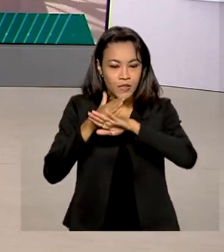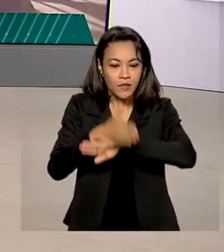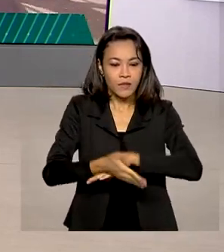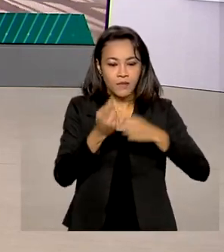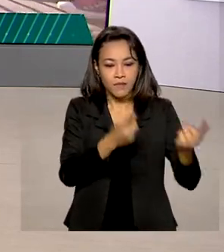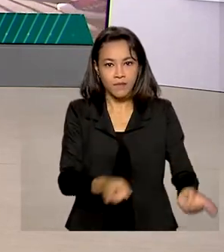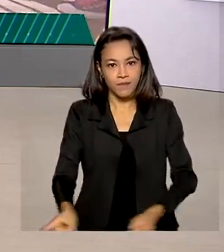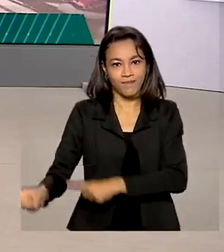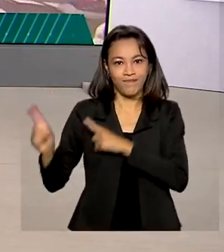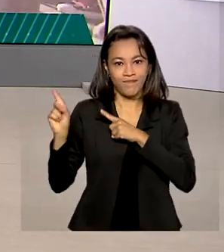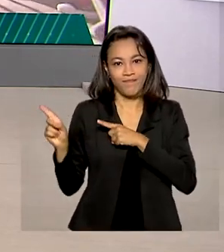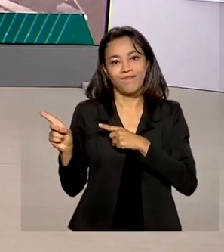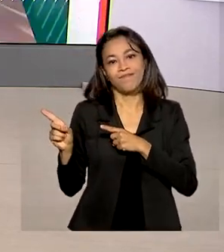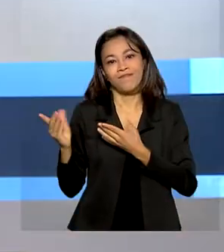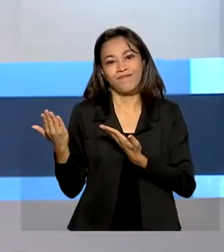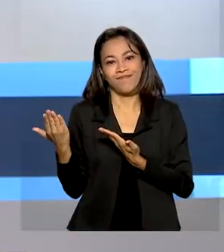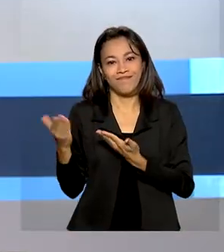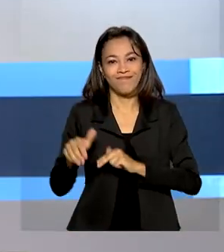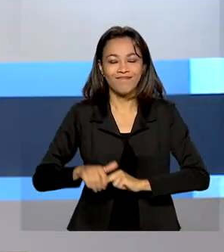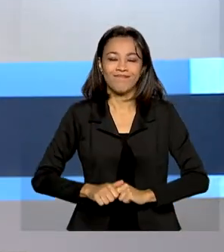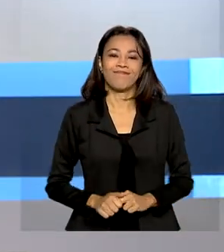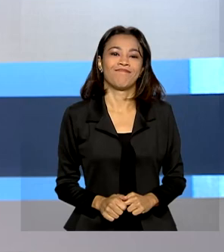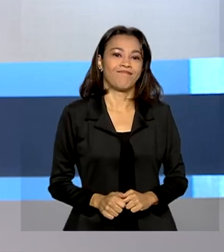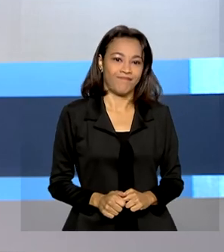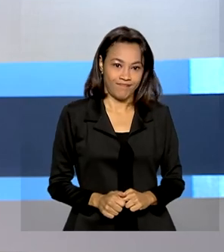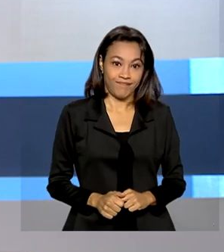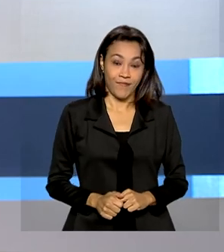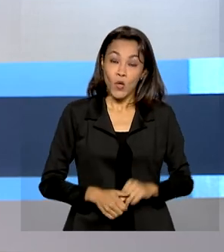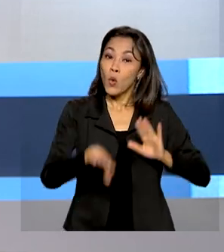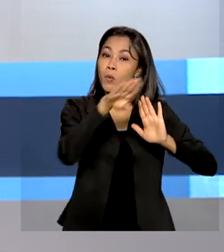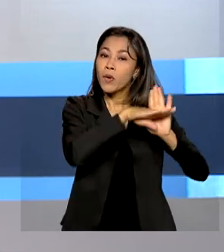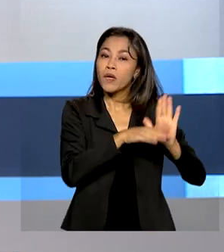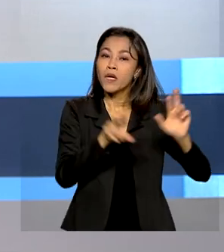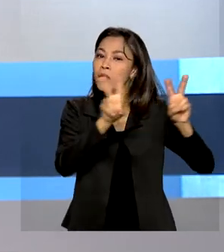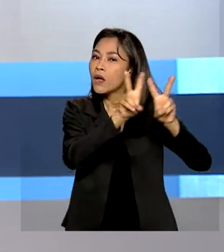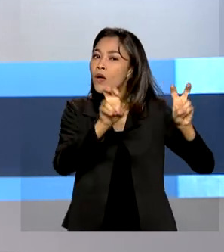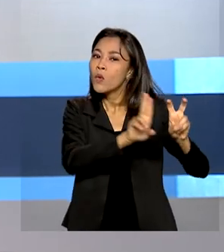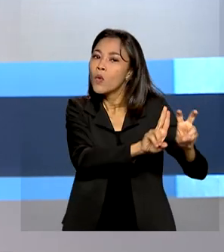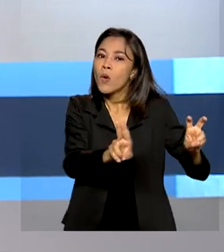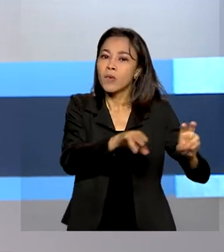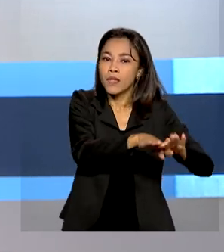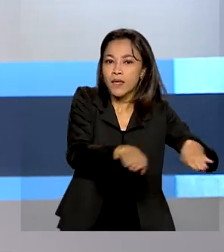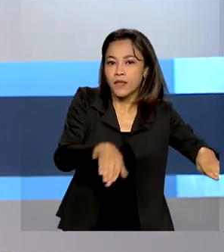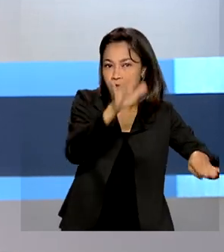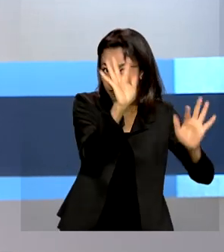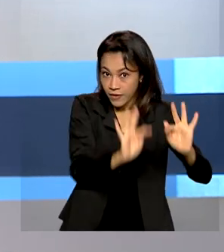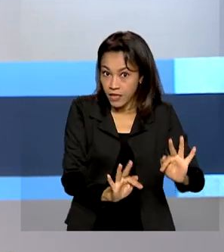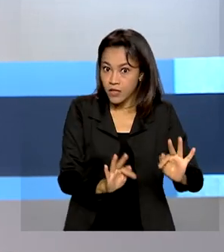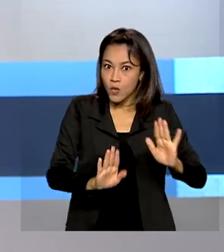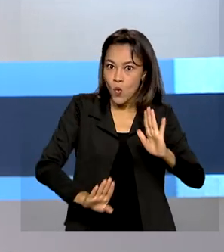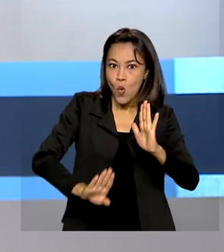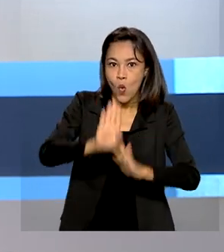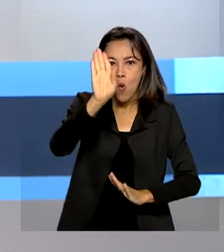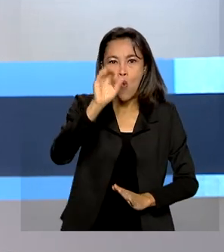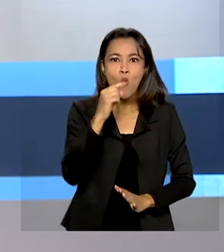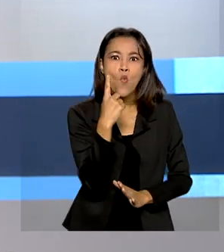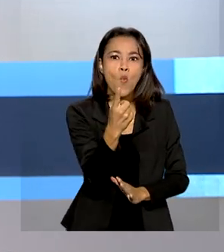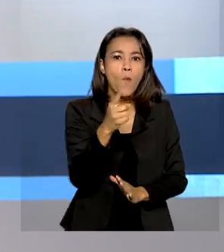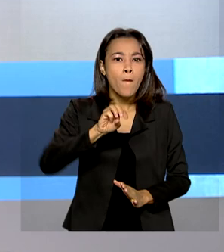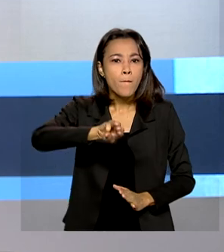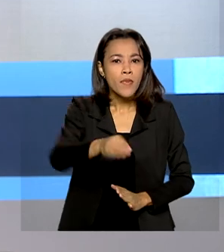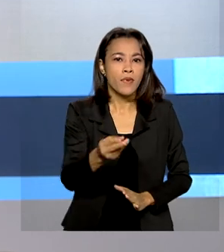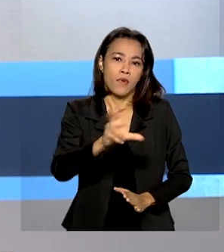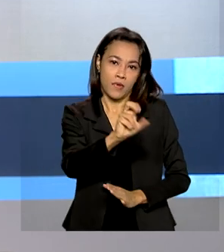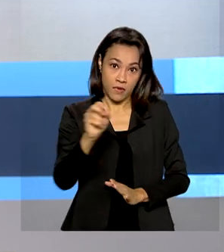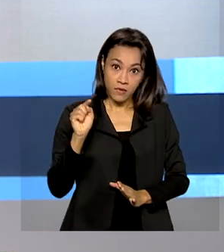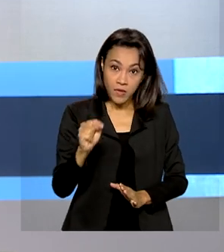.br.mec O Criança Feliz do Ministério da Cidadania superou a marca de 1,5 milhão de atendimentos